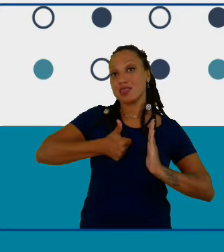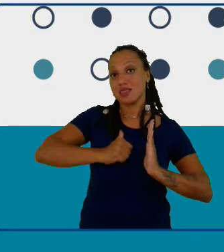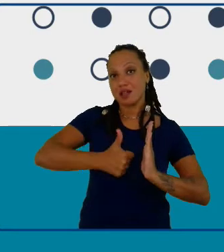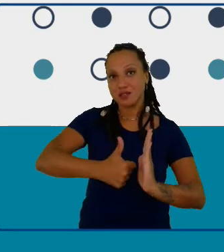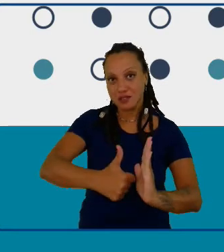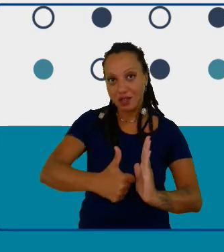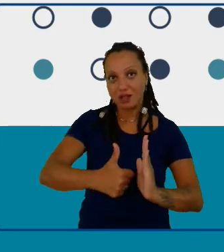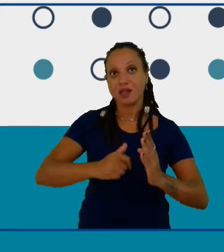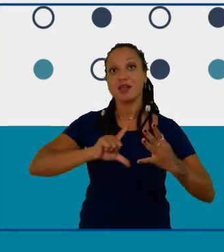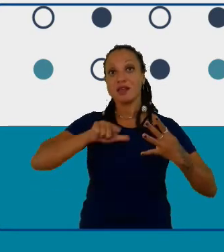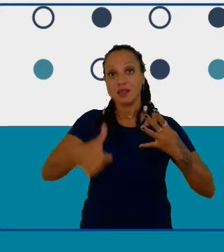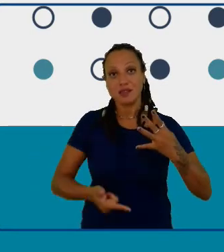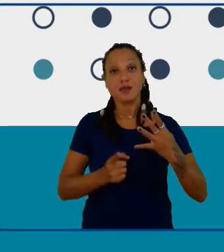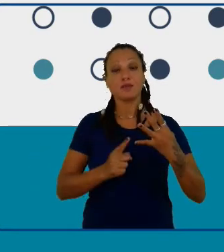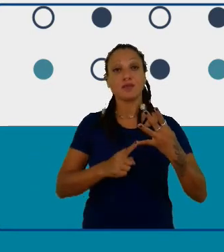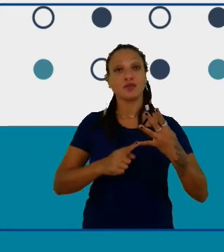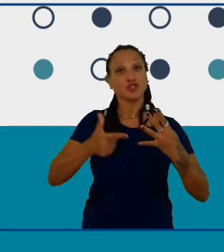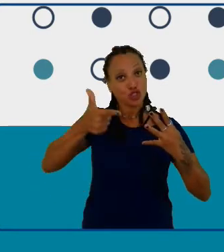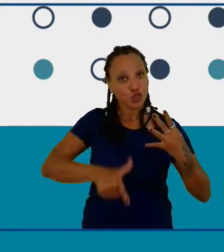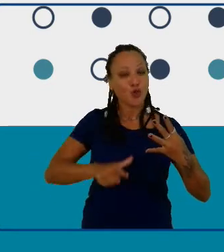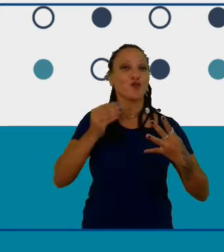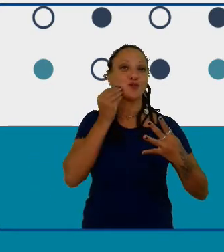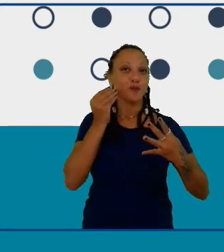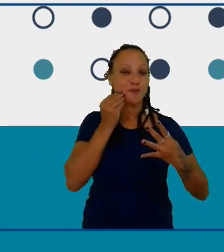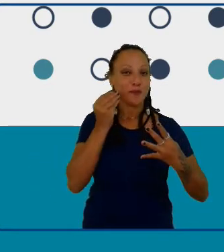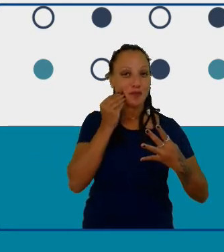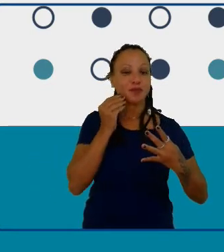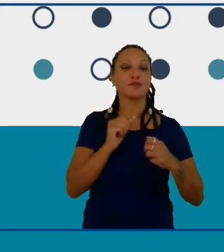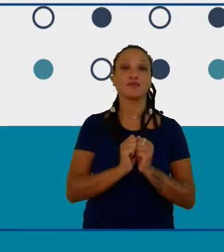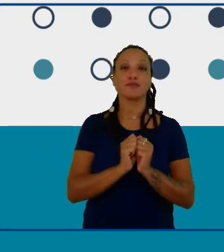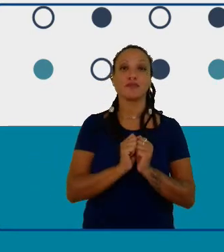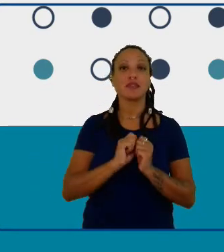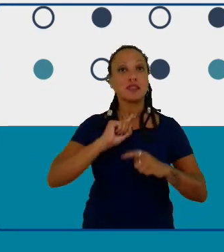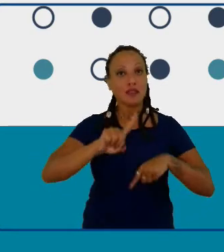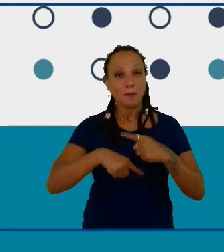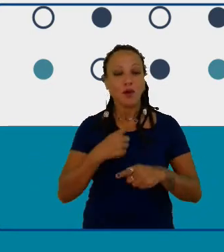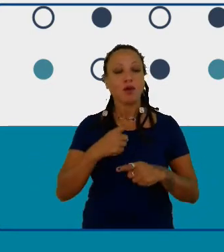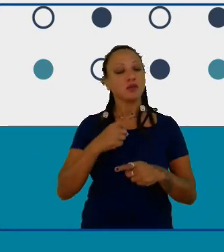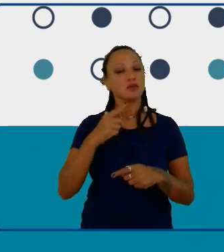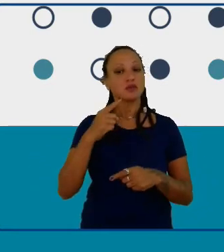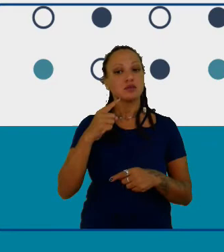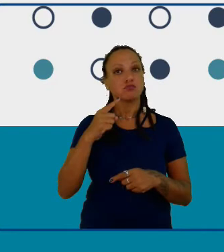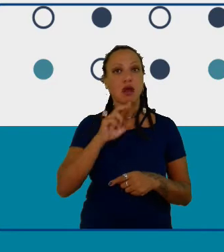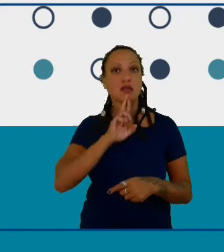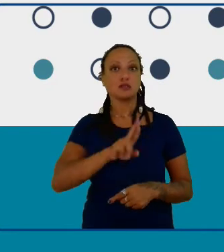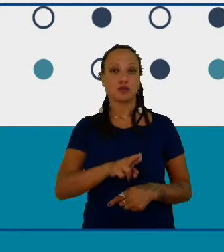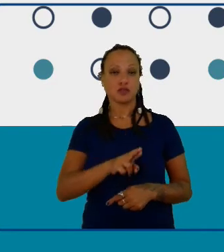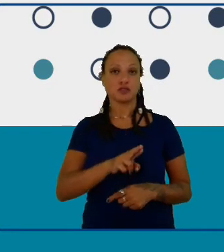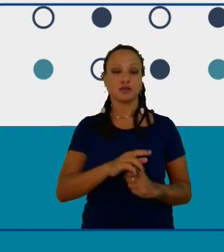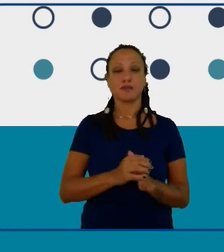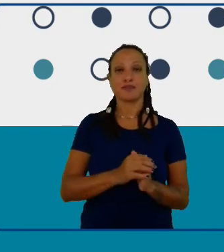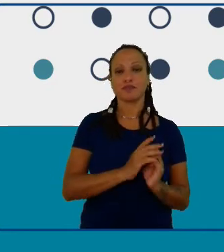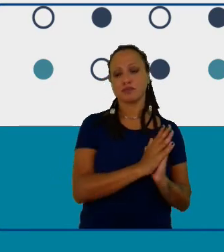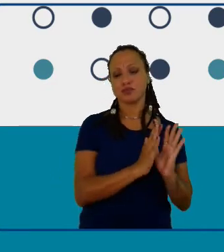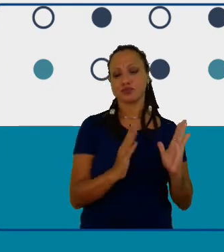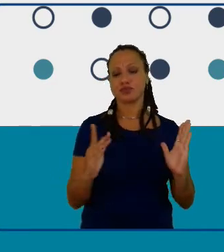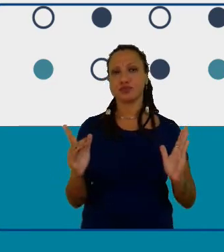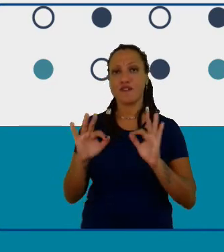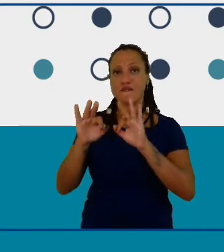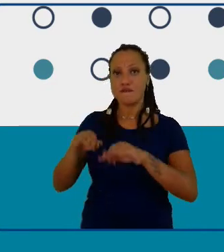refazer o experimento tudo e chegar nas conclusões e no final do ano nós tínhamos a apresentação desse